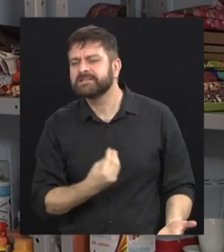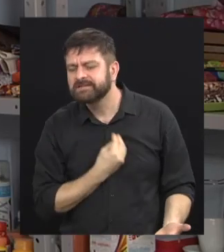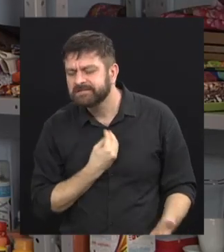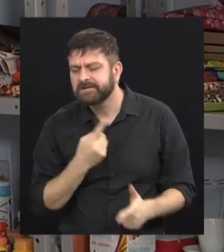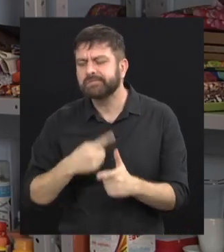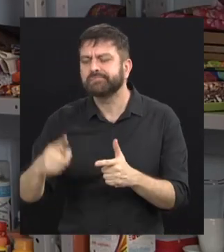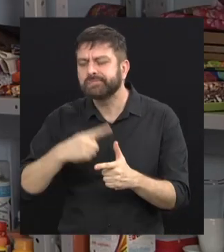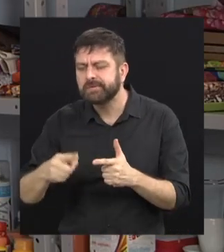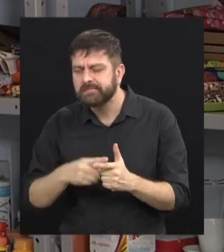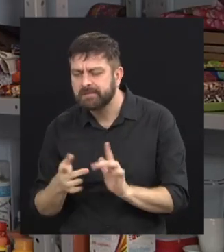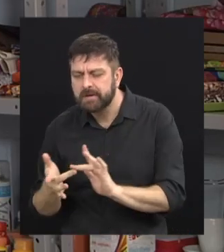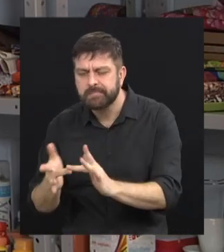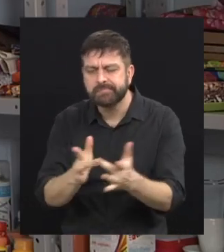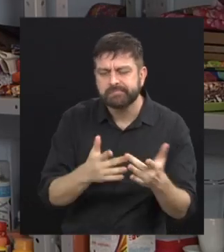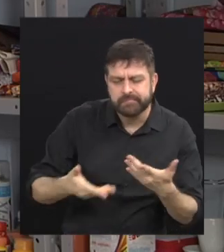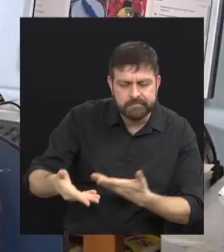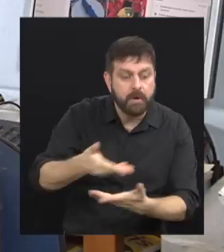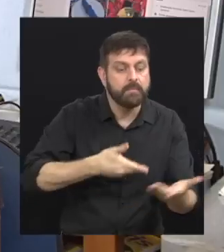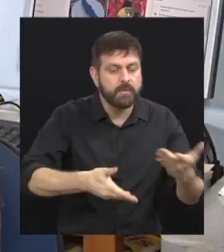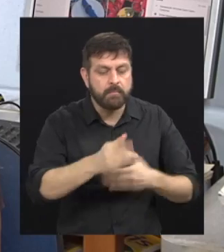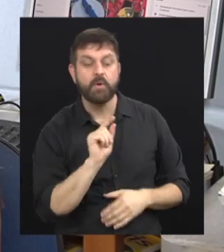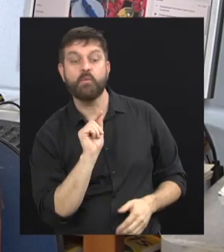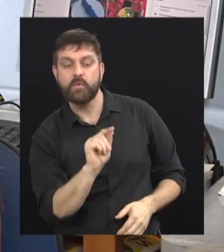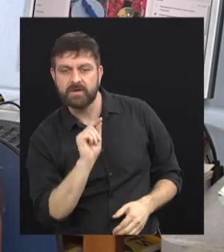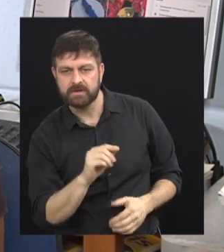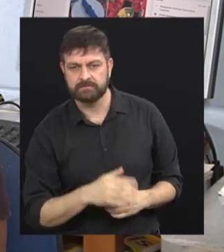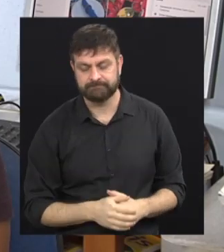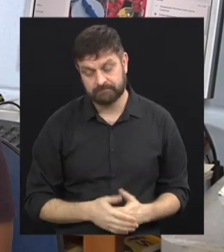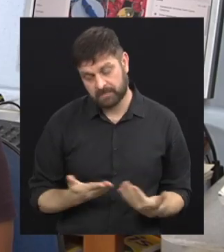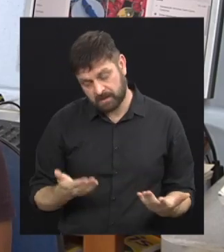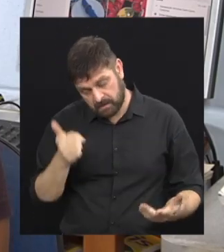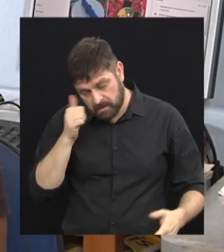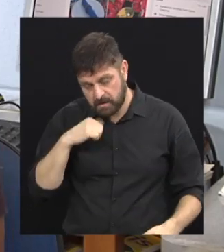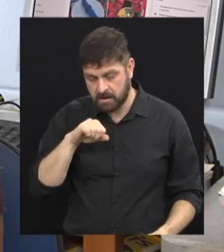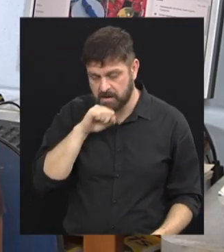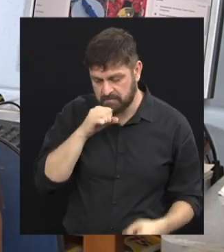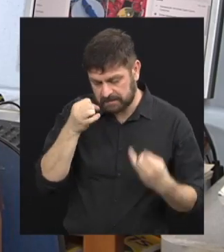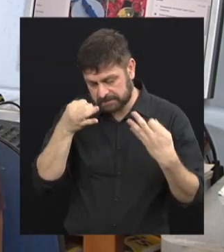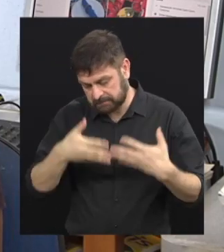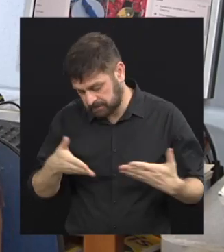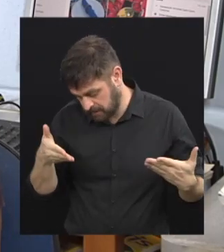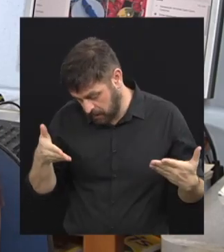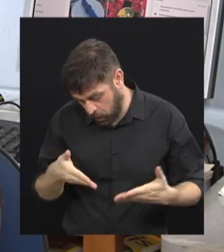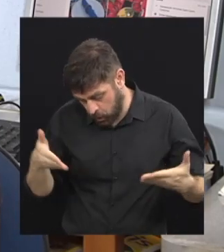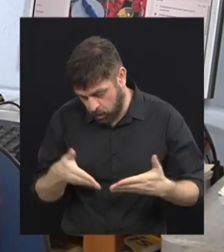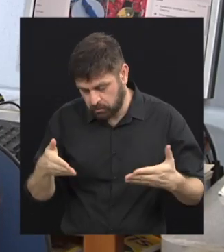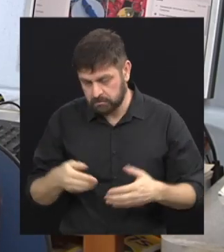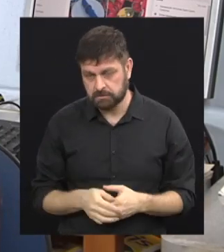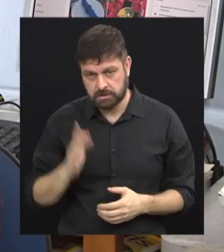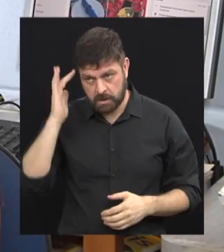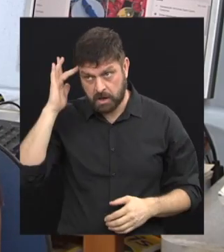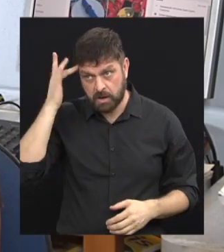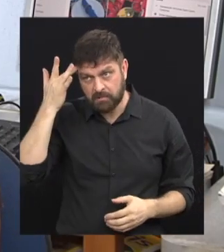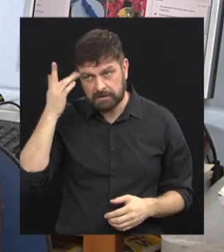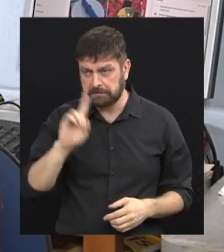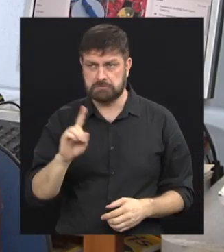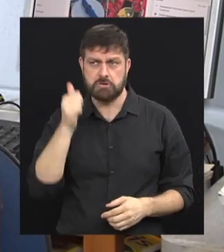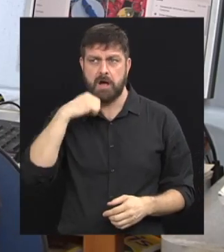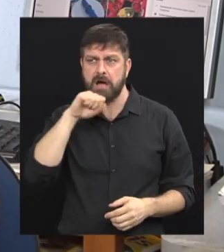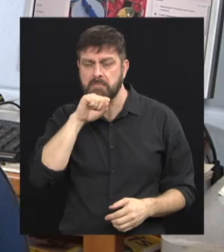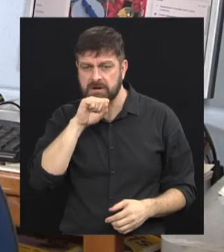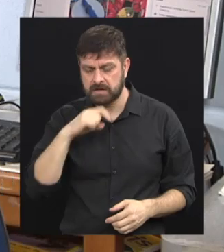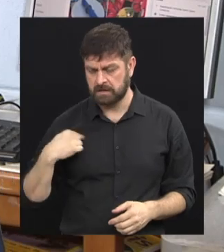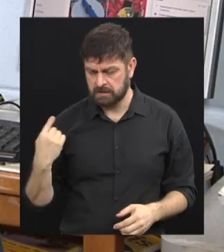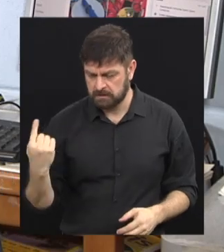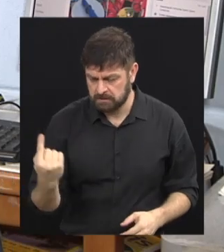compartilham com você em sala? Ah, elas trazem muito... Hoje em dia, né? Acho que não é só com as mães, é